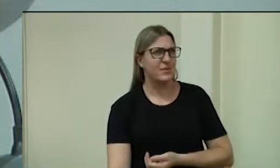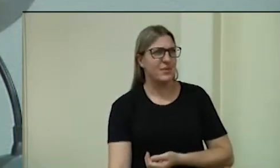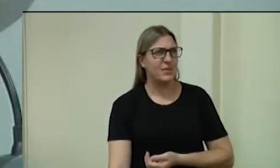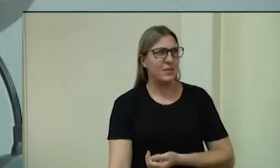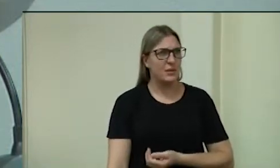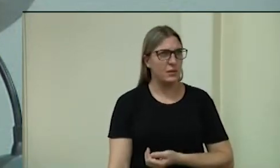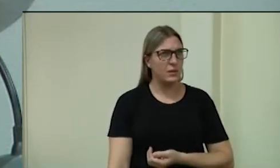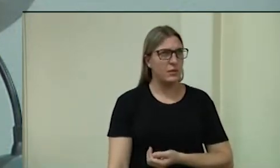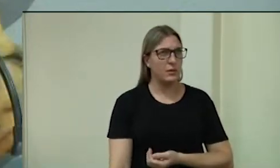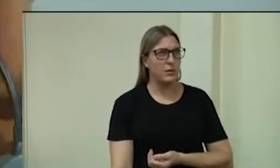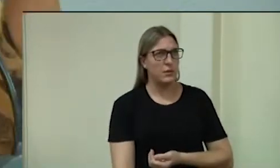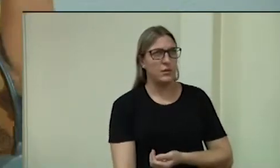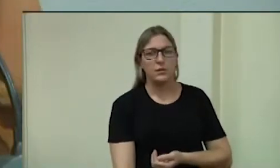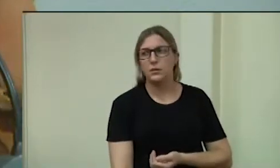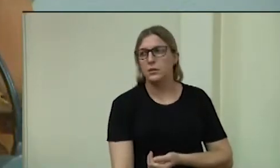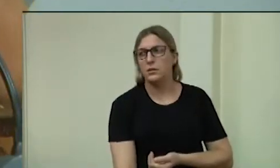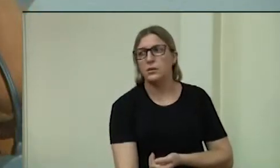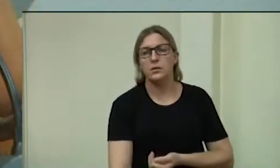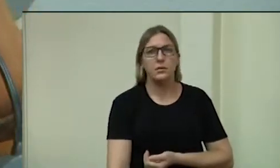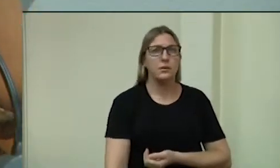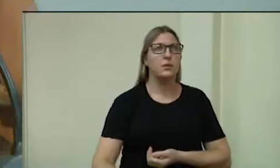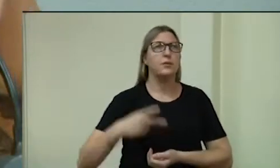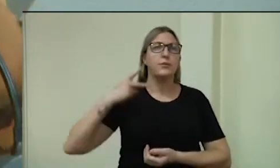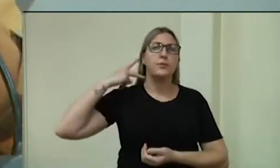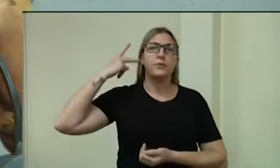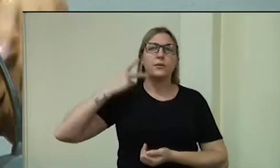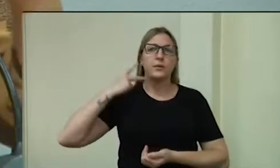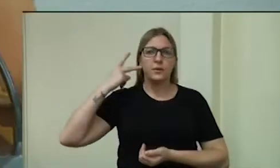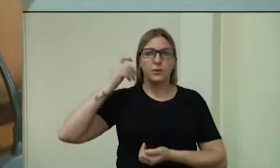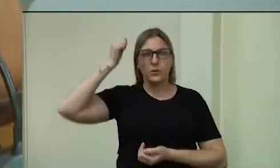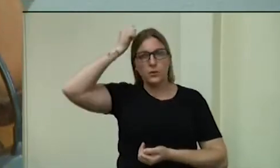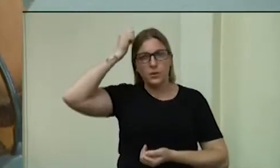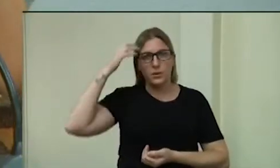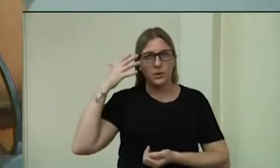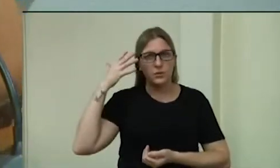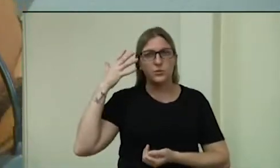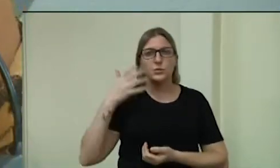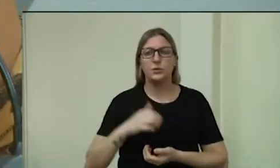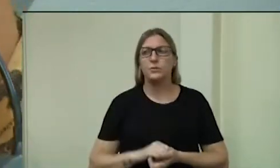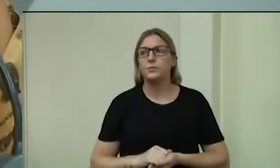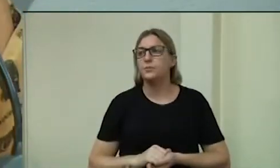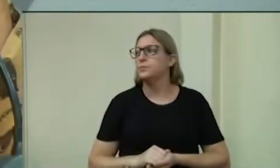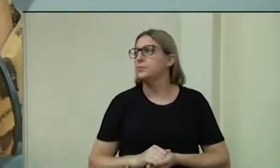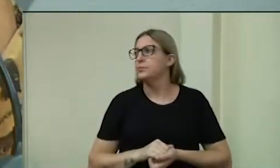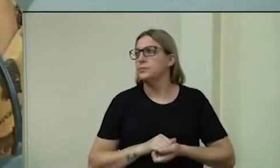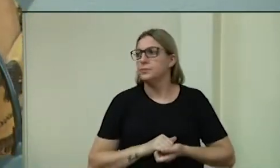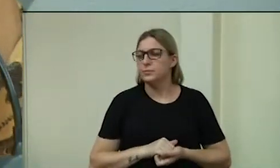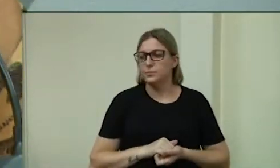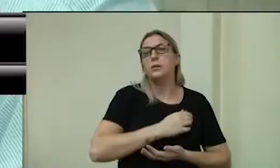O vereador Nadir Barbosa, em justificativa de voto.